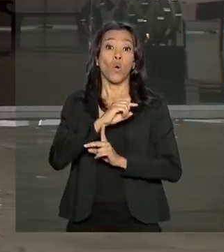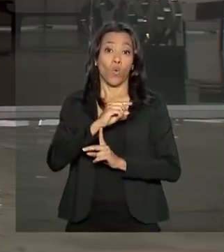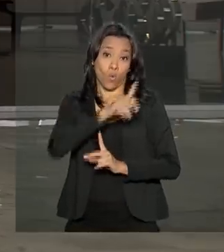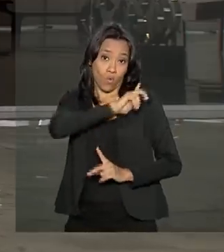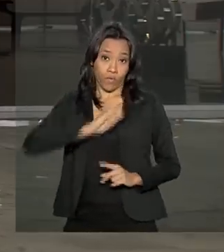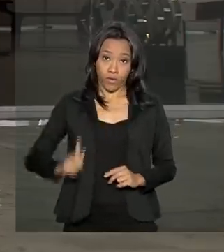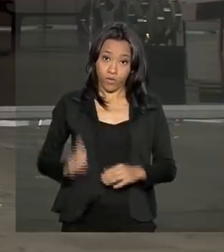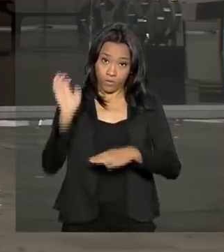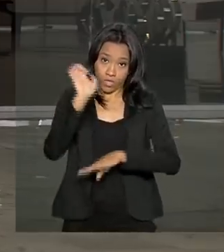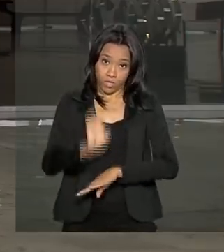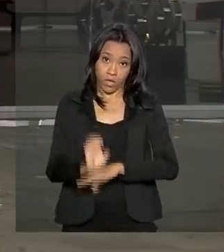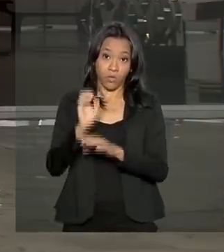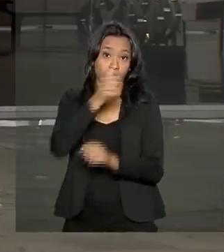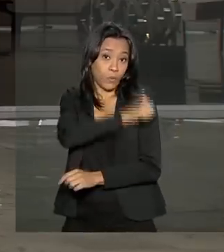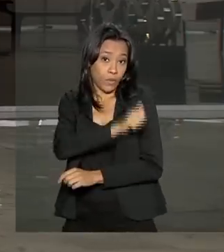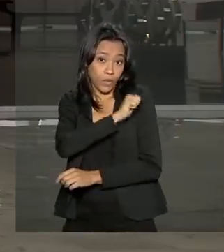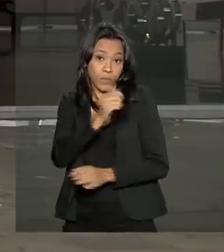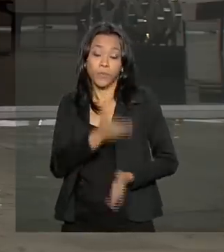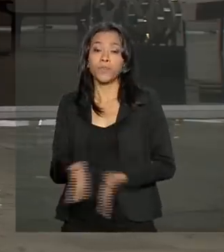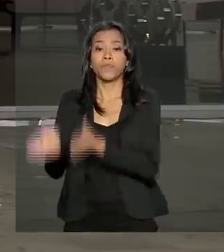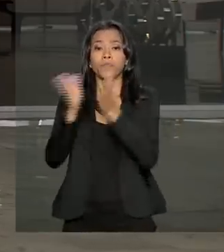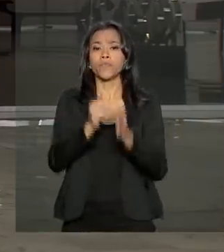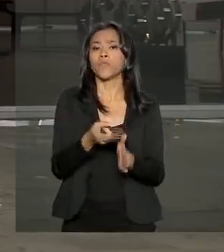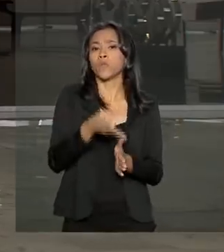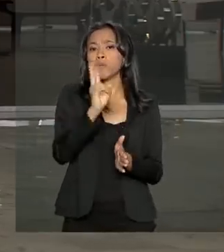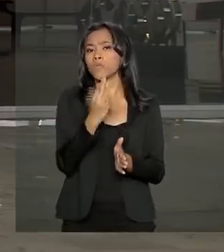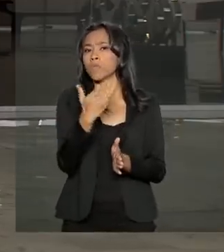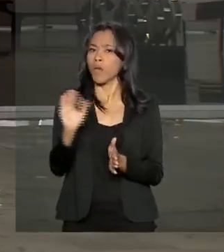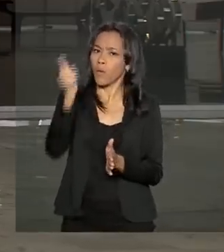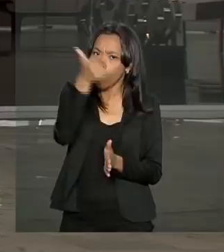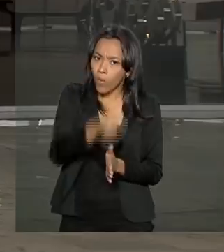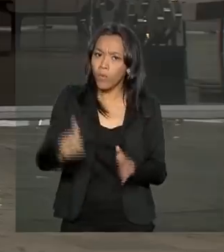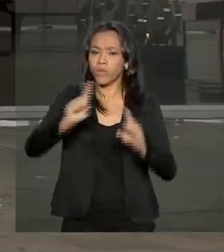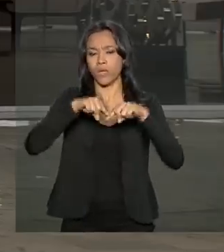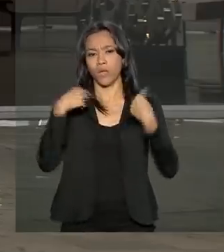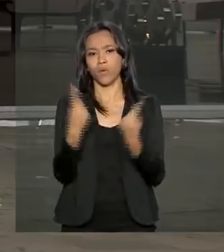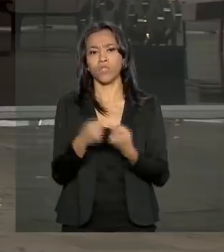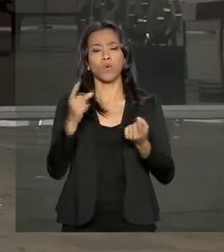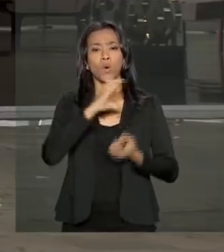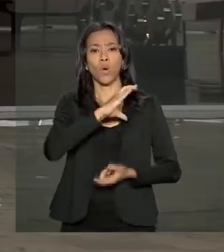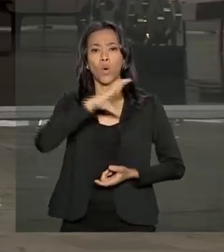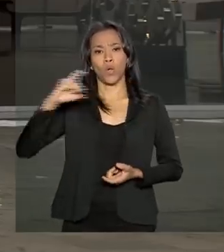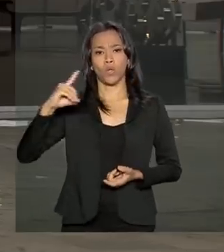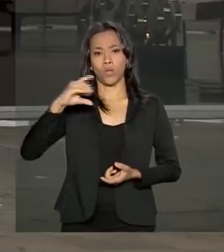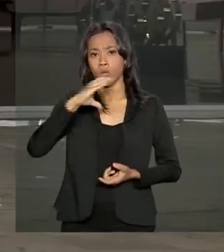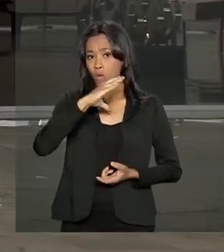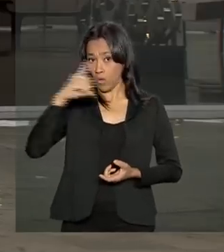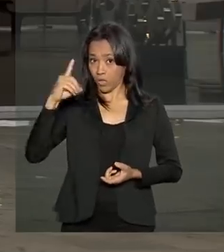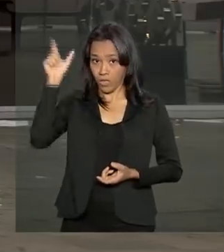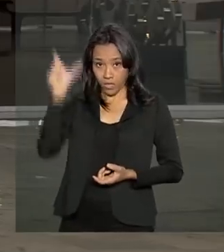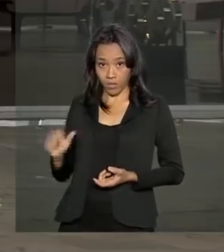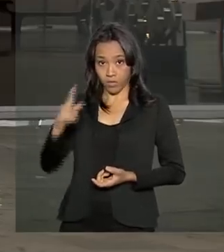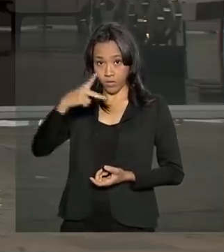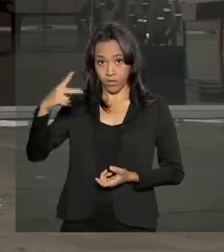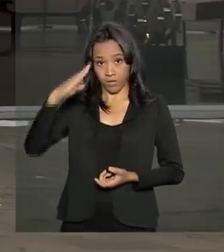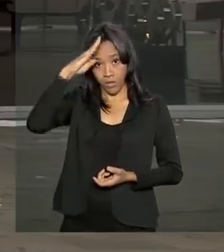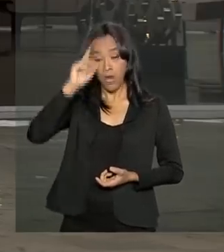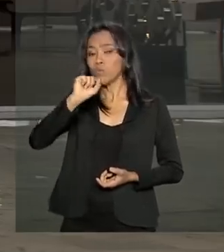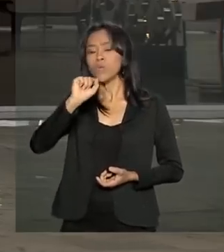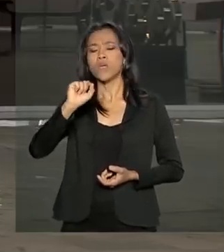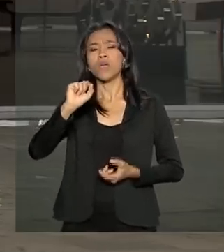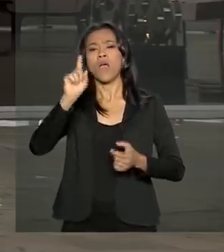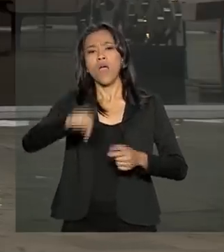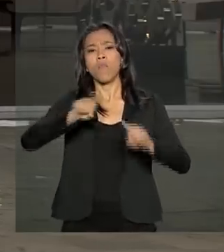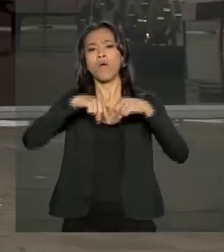Witzel. Às 12h30, ele coordena mais uma reunião do Conselho de Governo. É o oitavo encontro, essas